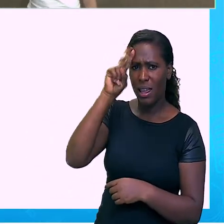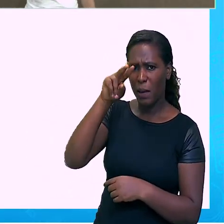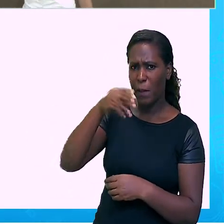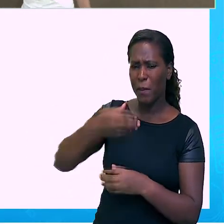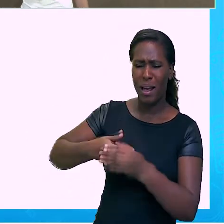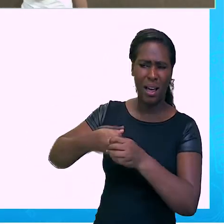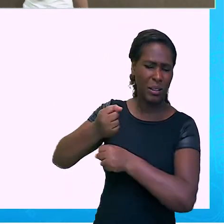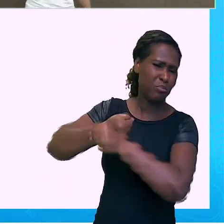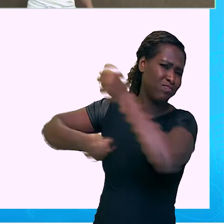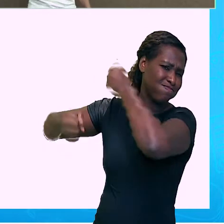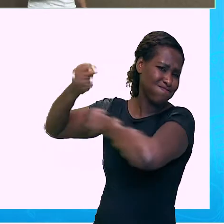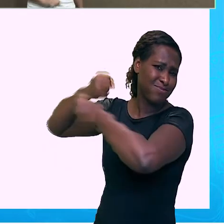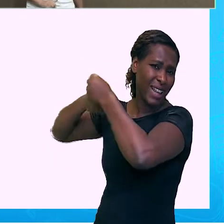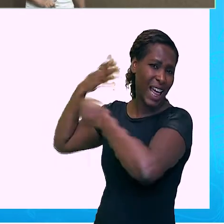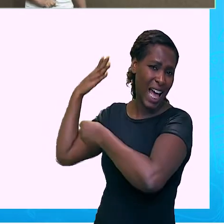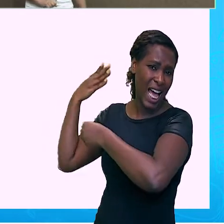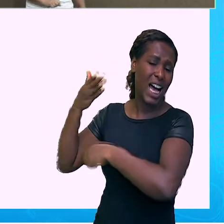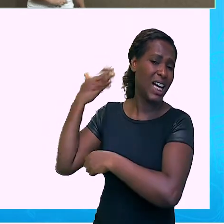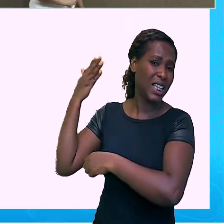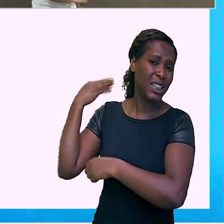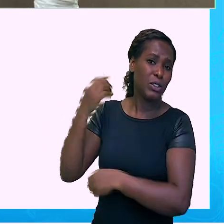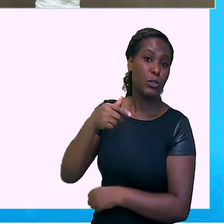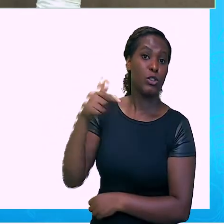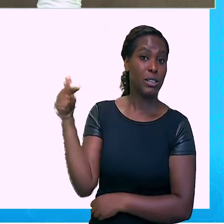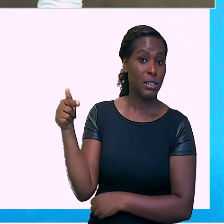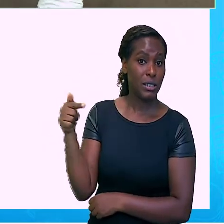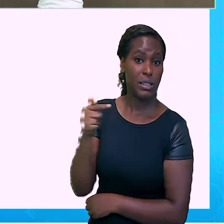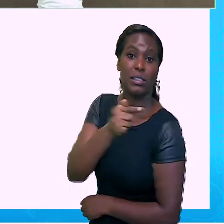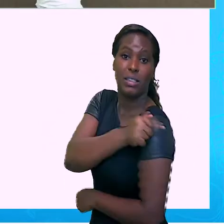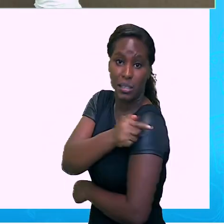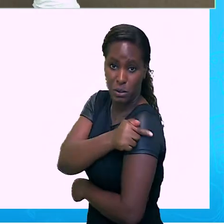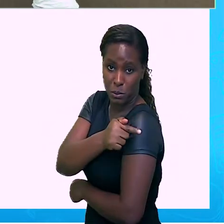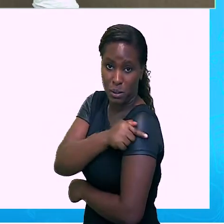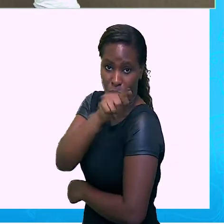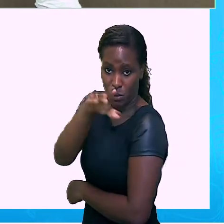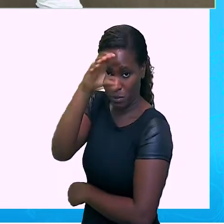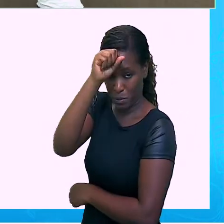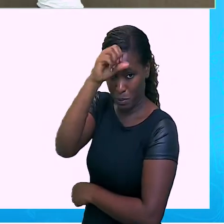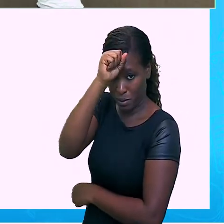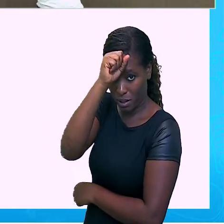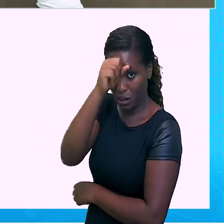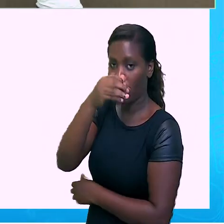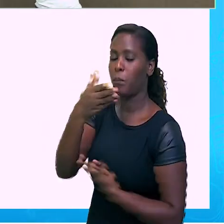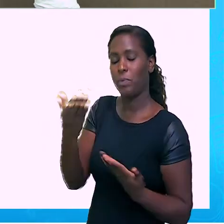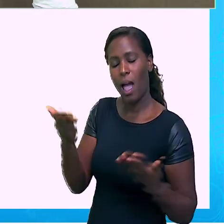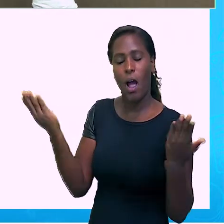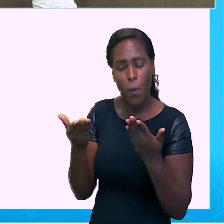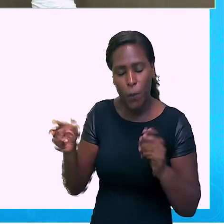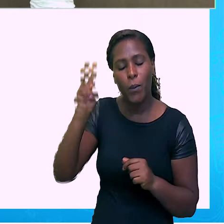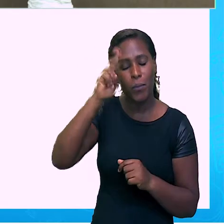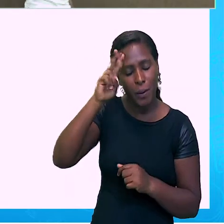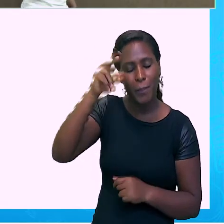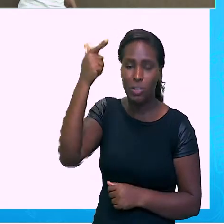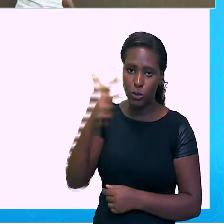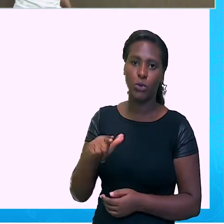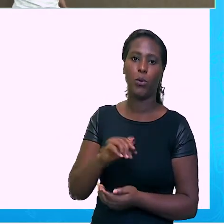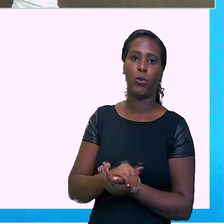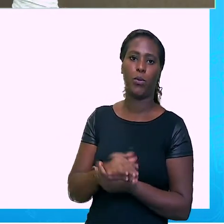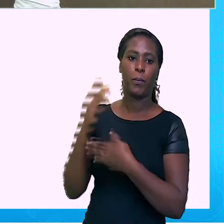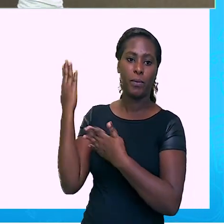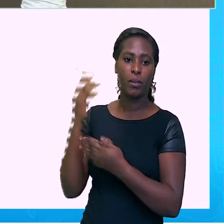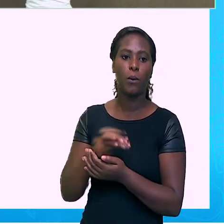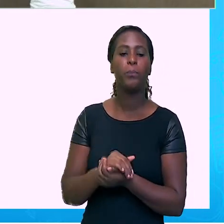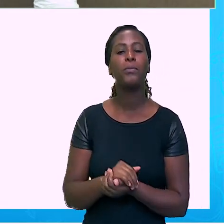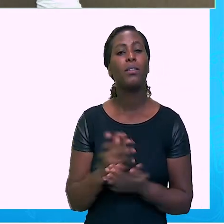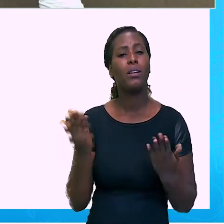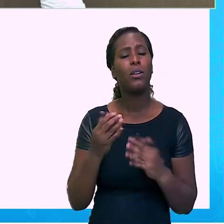ano, nós vamos precisar lembrar aqui agora. Então nós temos aqui 2 terços. Menos 2